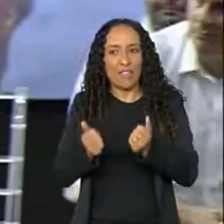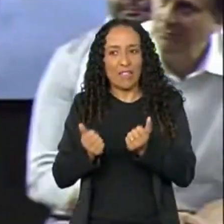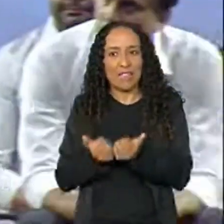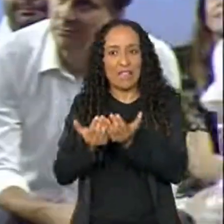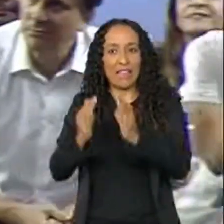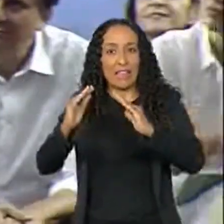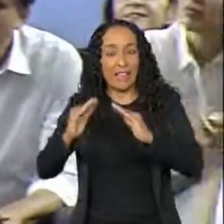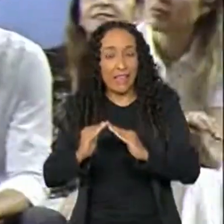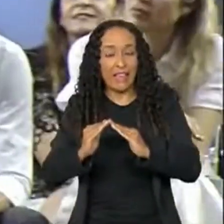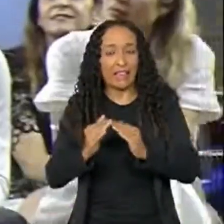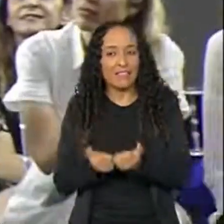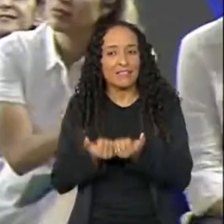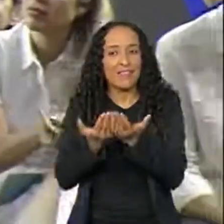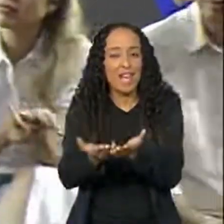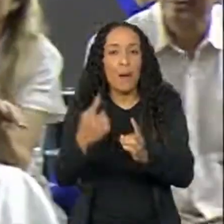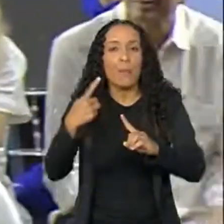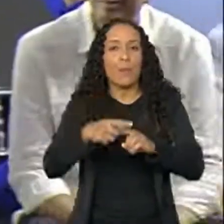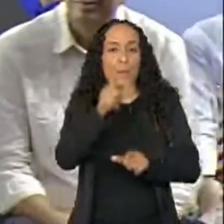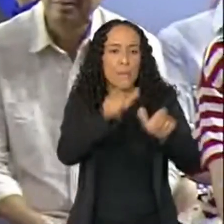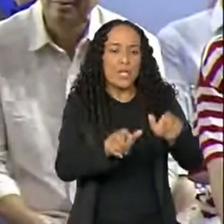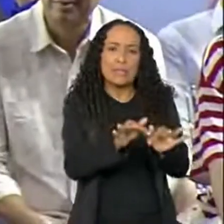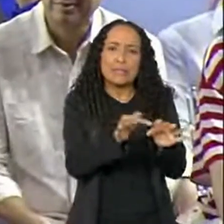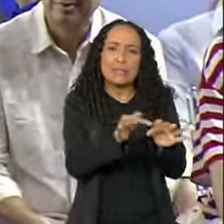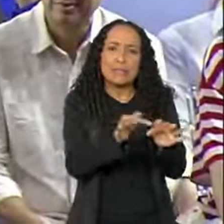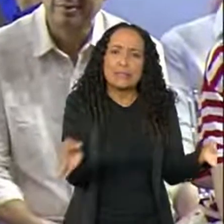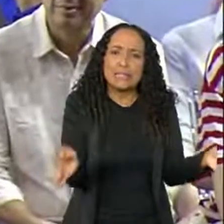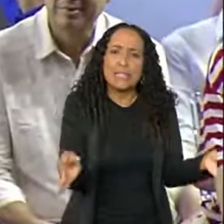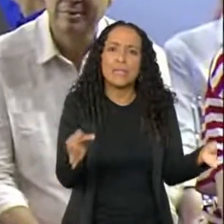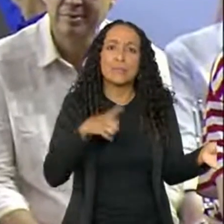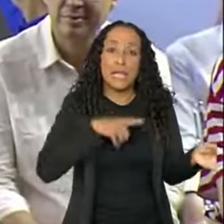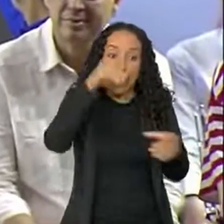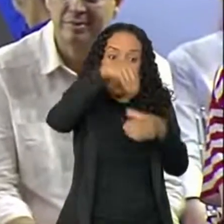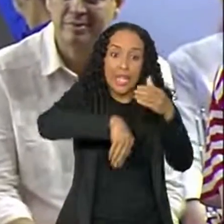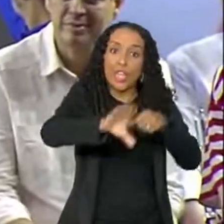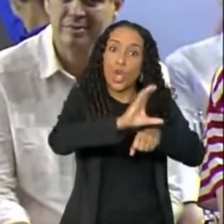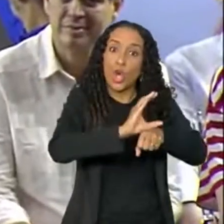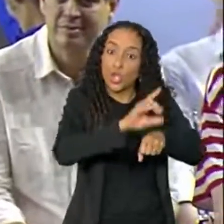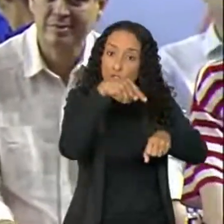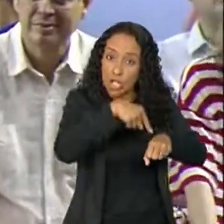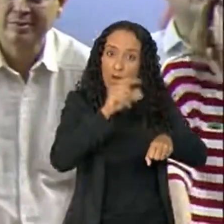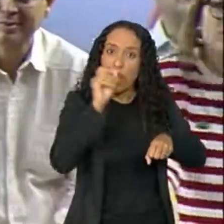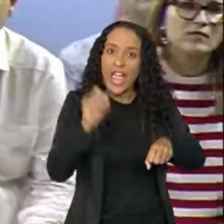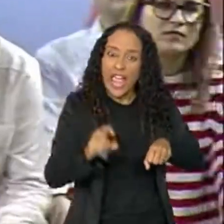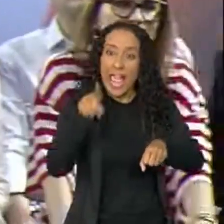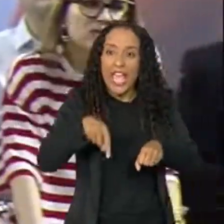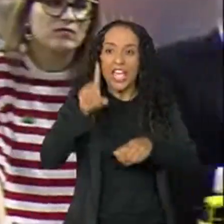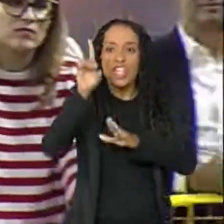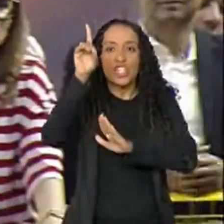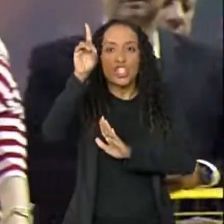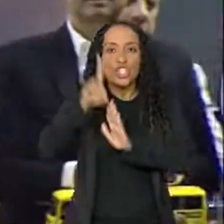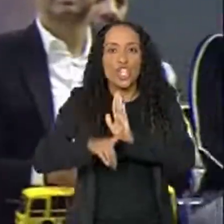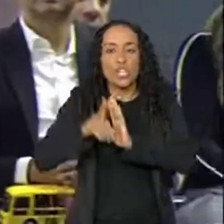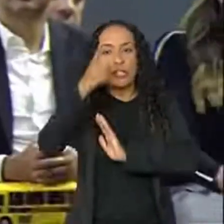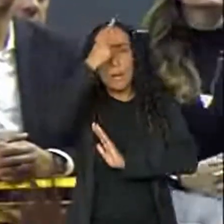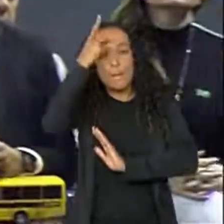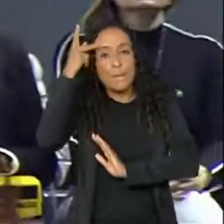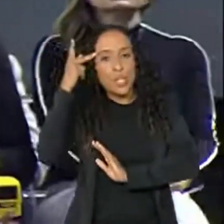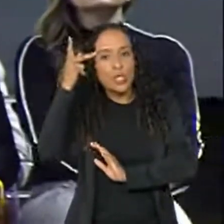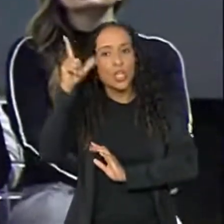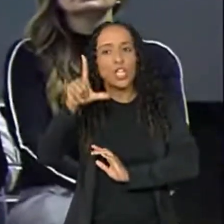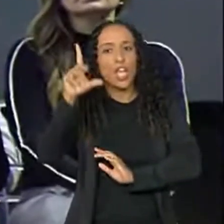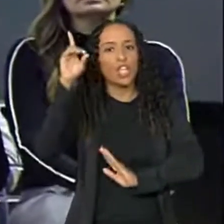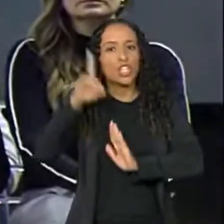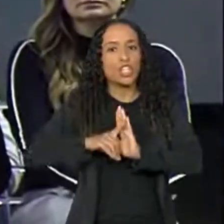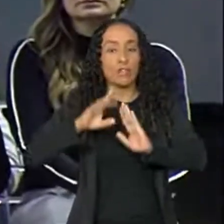porque as pessoas mais humildes estão escritas na Constituição. É direito da pessoa ter